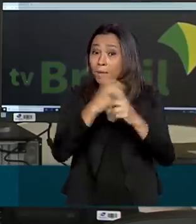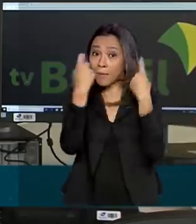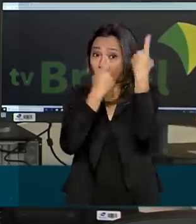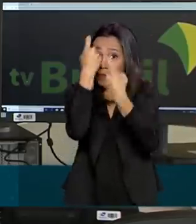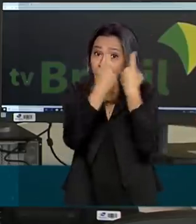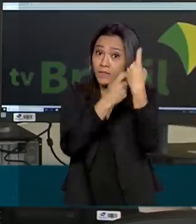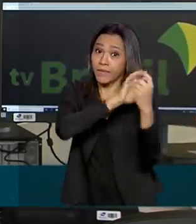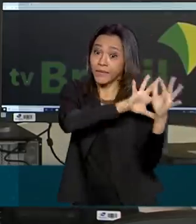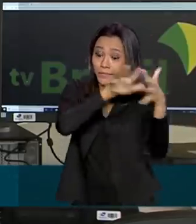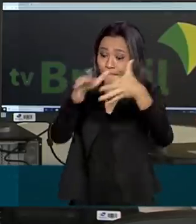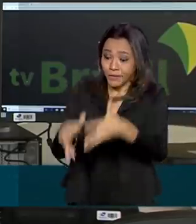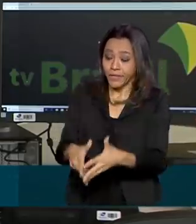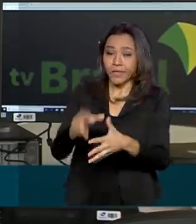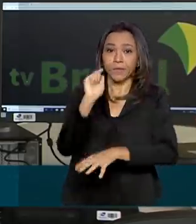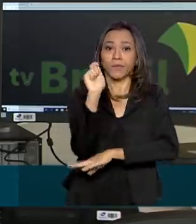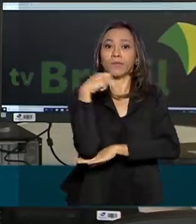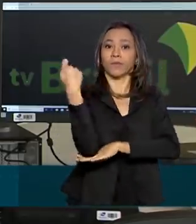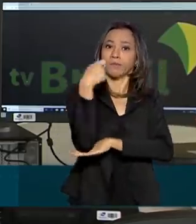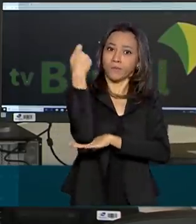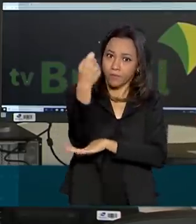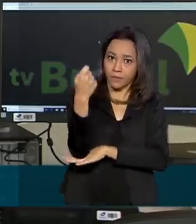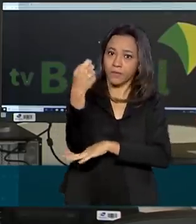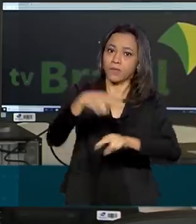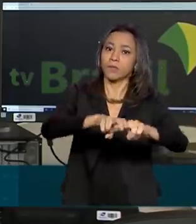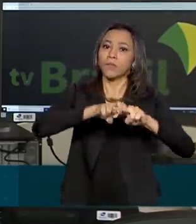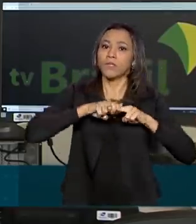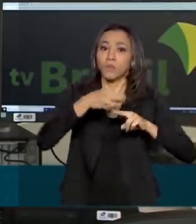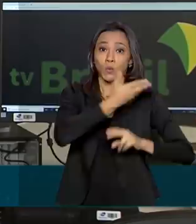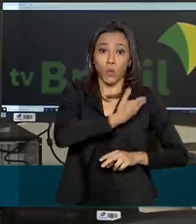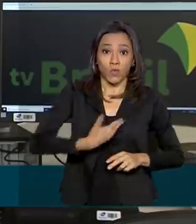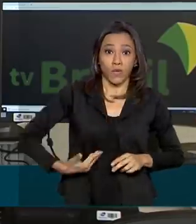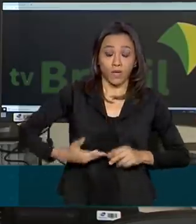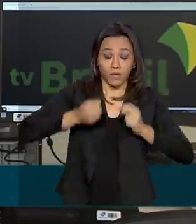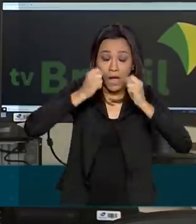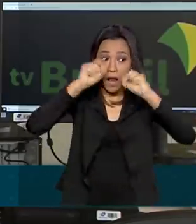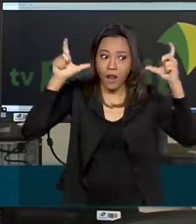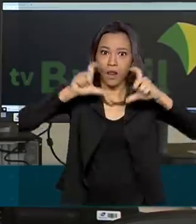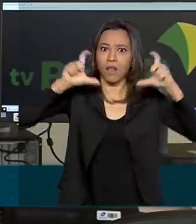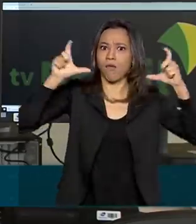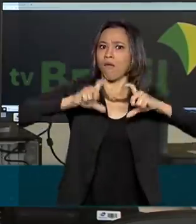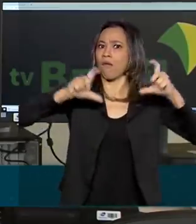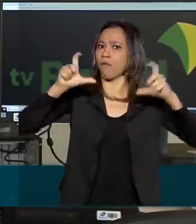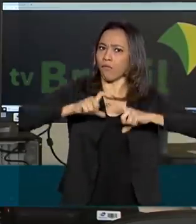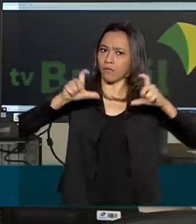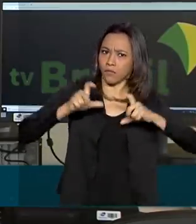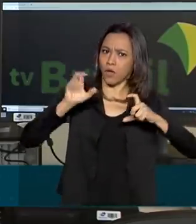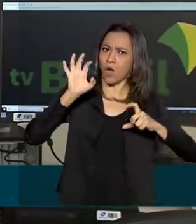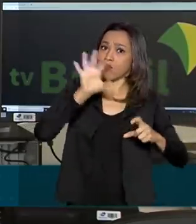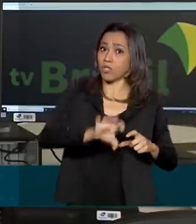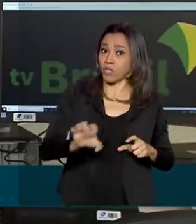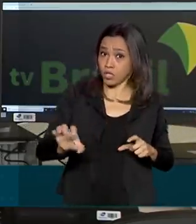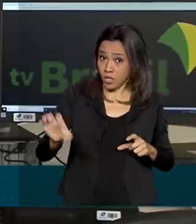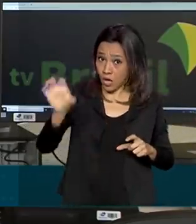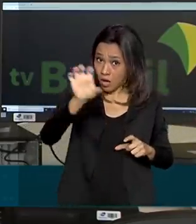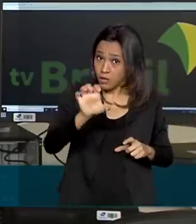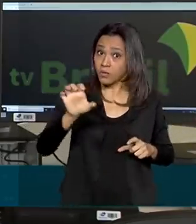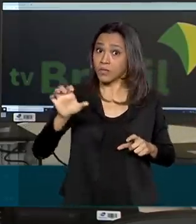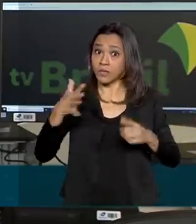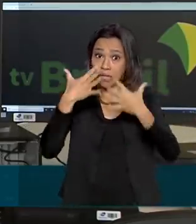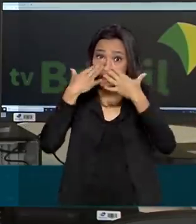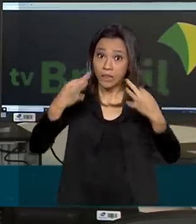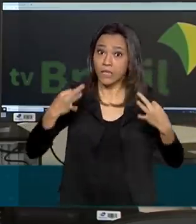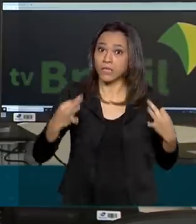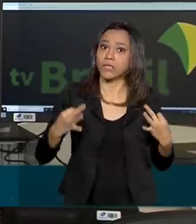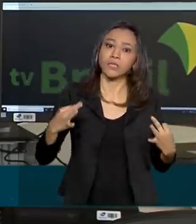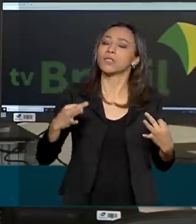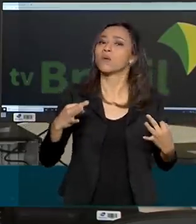lavouras do Rio Grande do Sul. Por isso, o governo emitiu um alerta direcionado aos órgãos estaduais de defesa agropecuária,